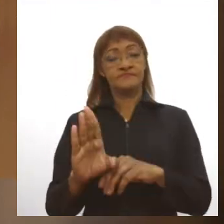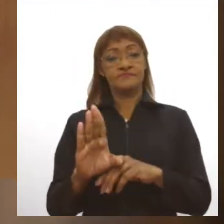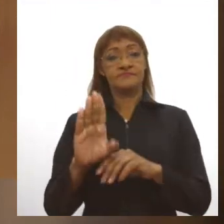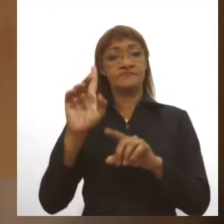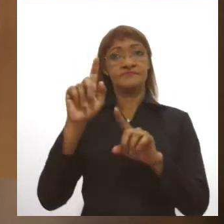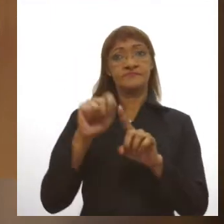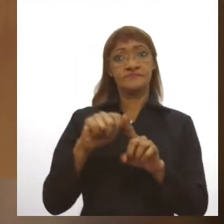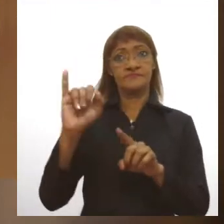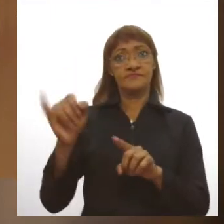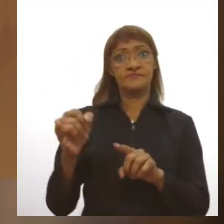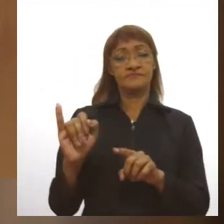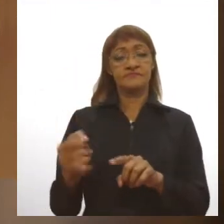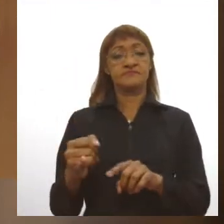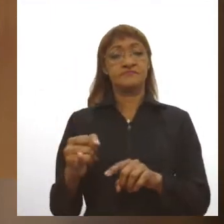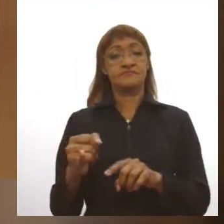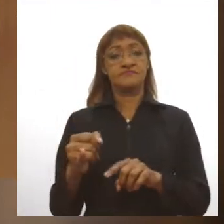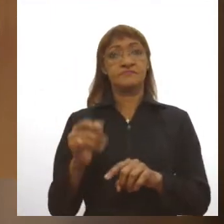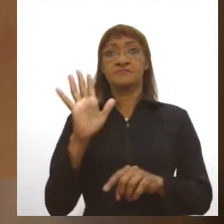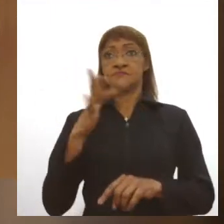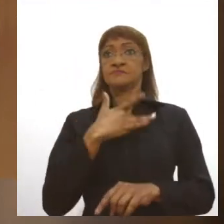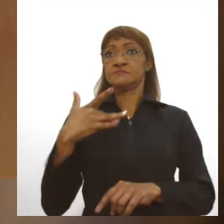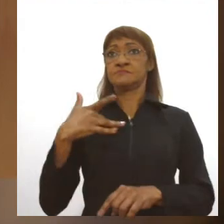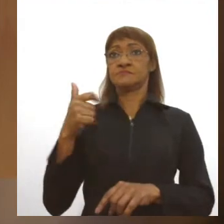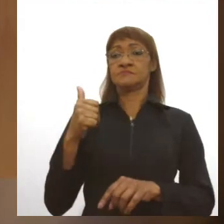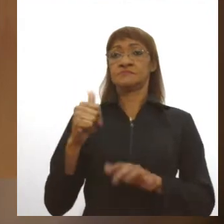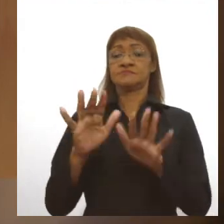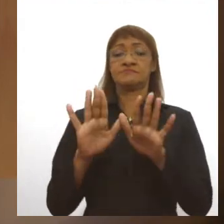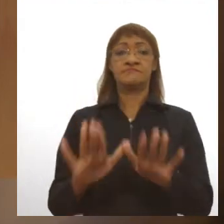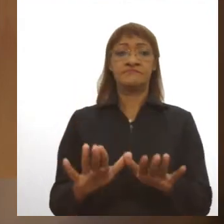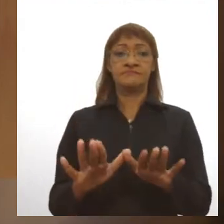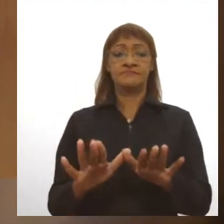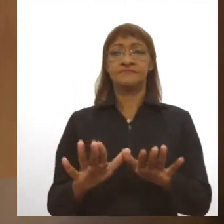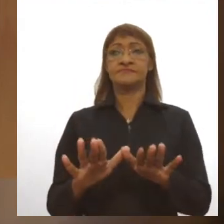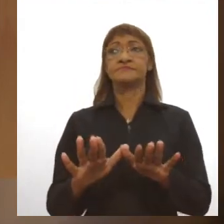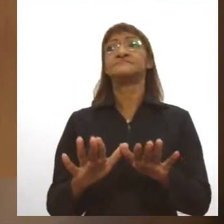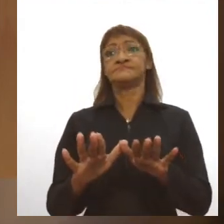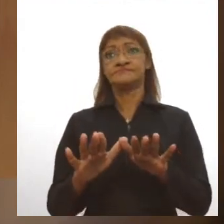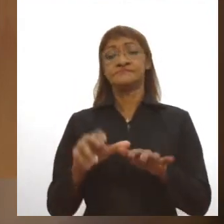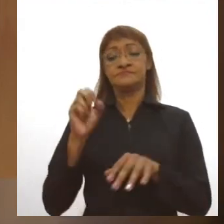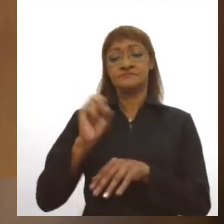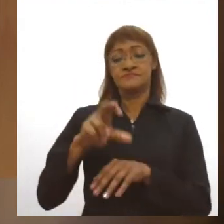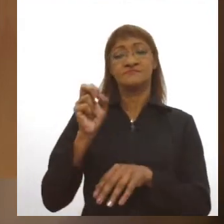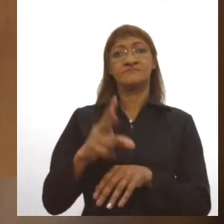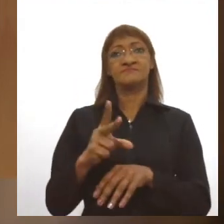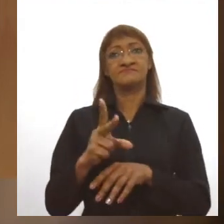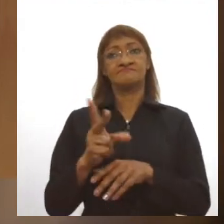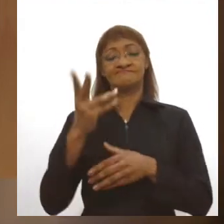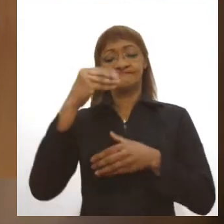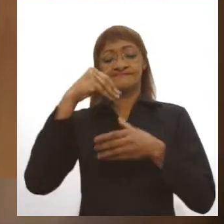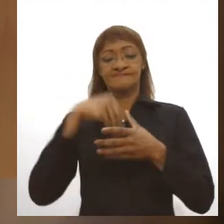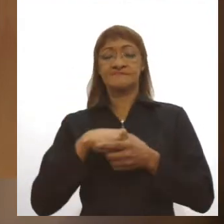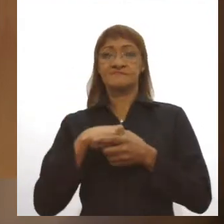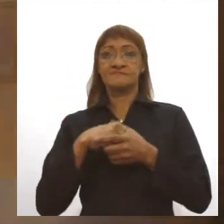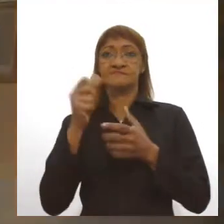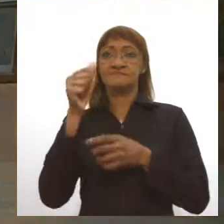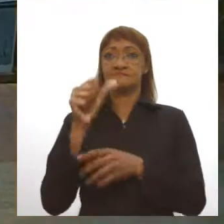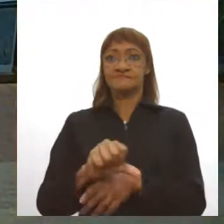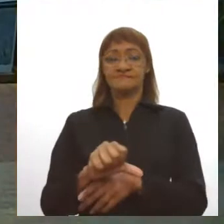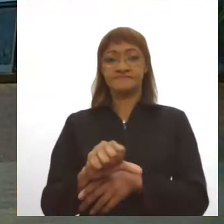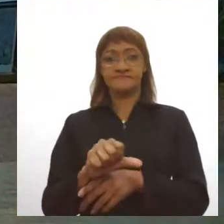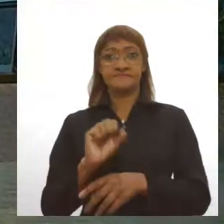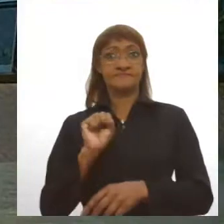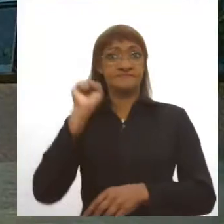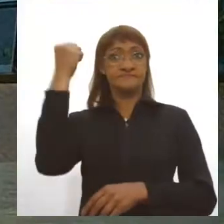Ele chegou a ser curado da doença, mas as sequelas provocadas pelo vírus agravaram seu estado de saúde. O